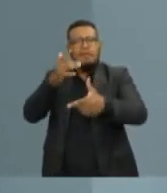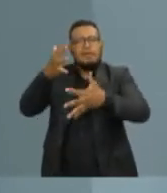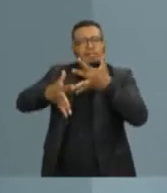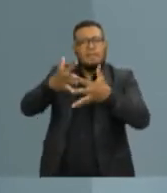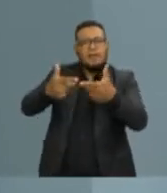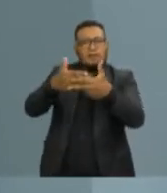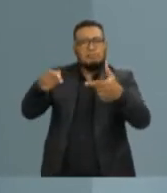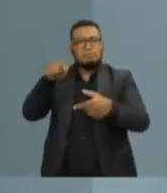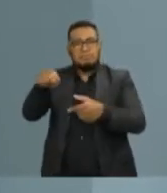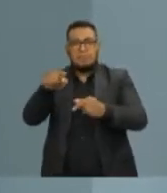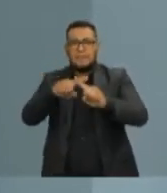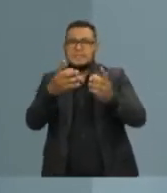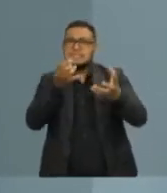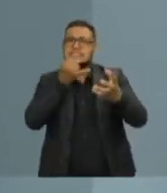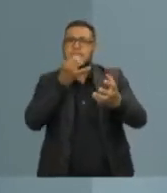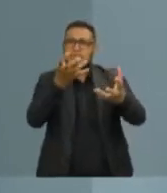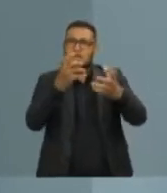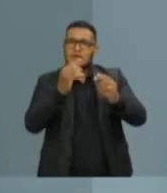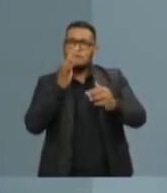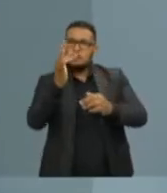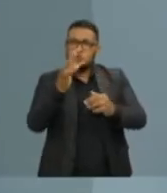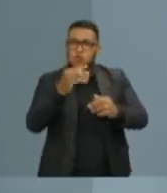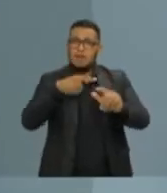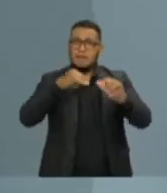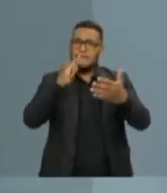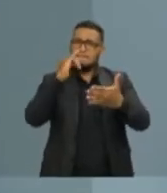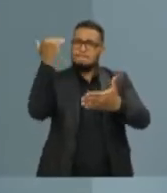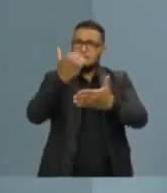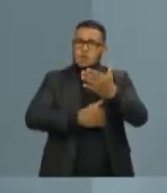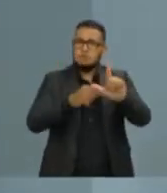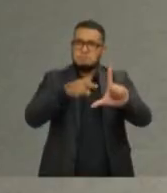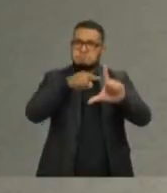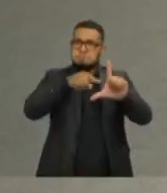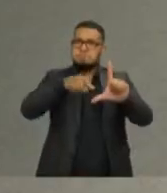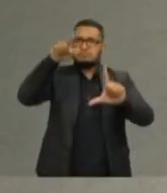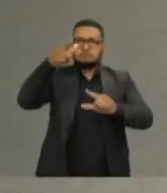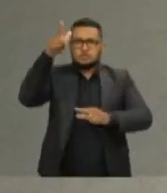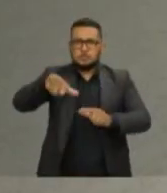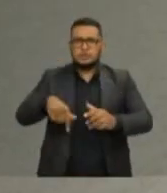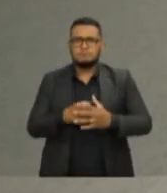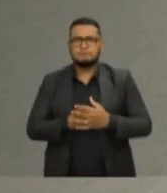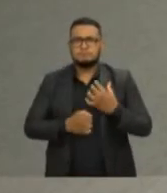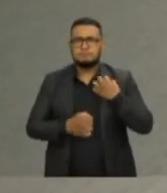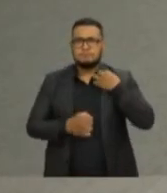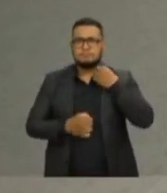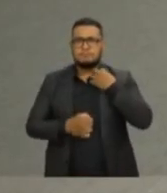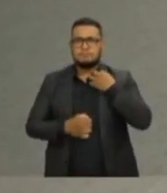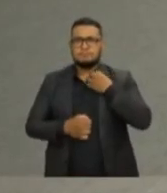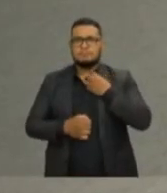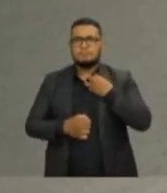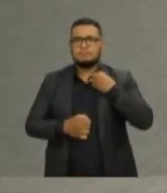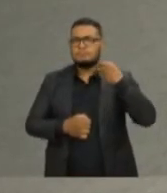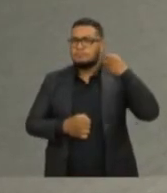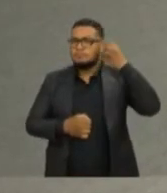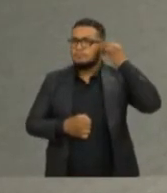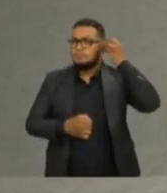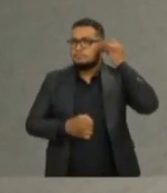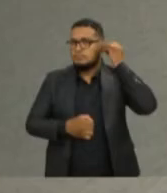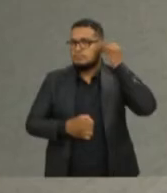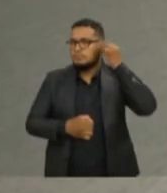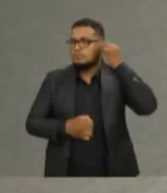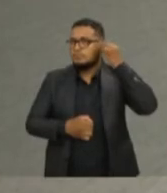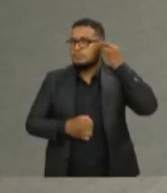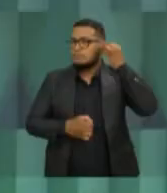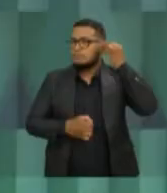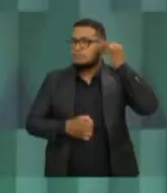pretende aumentar os impostos da cidade de Vitória, como fez na primeira gestão? Um minuto e 30 segundos para a resposta do candidato João Cosme.